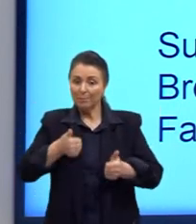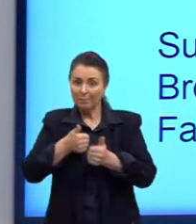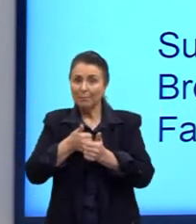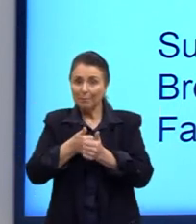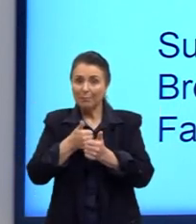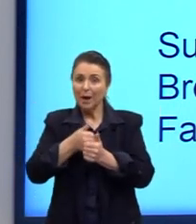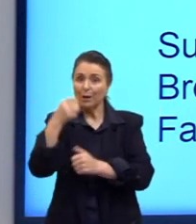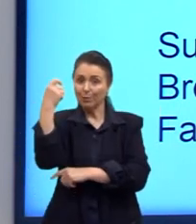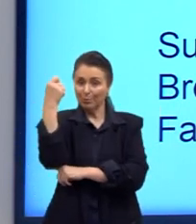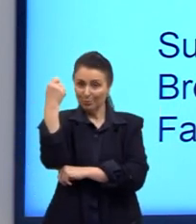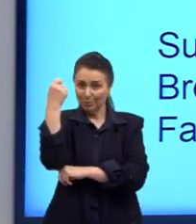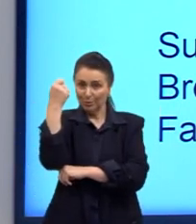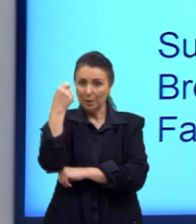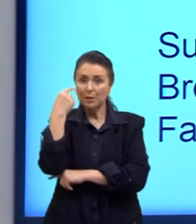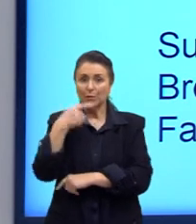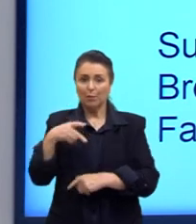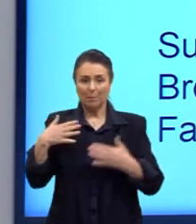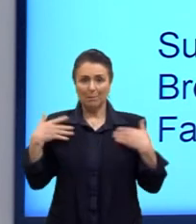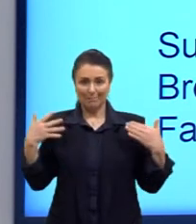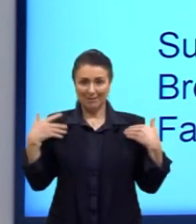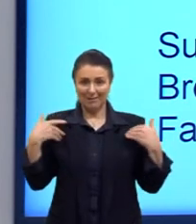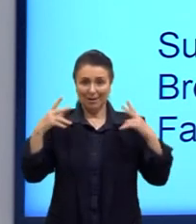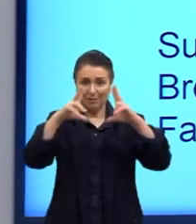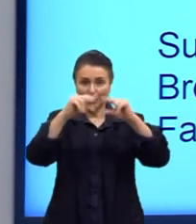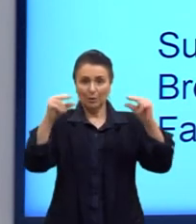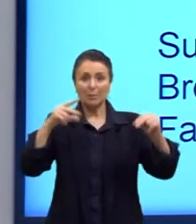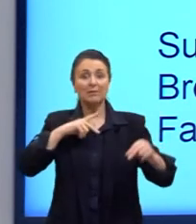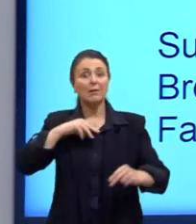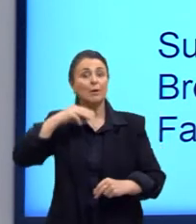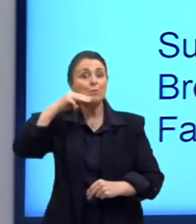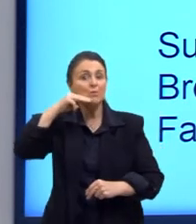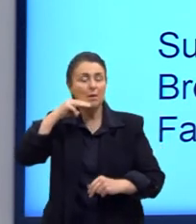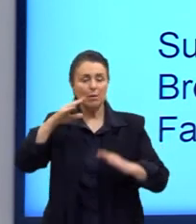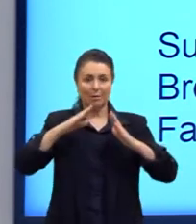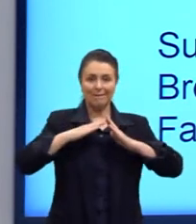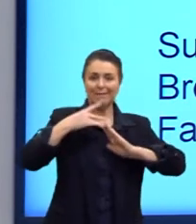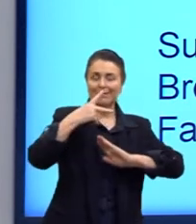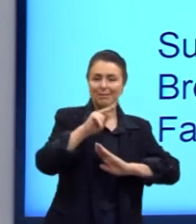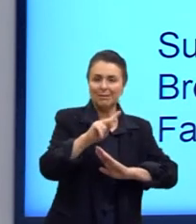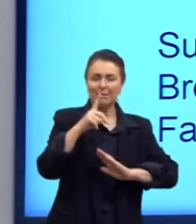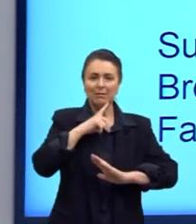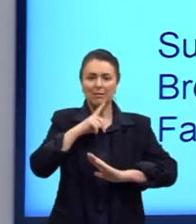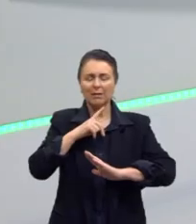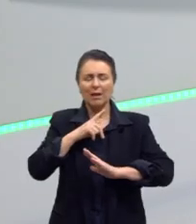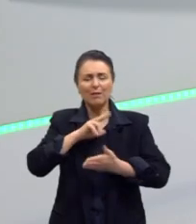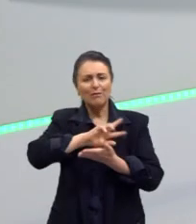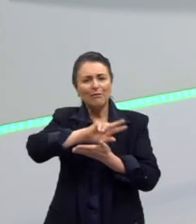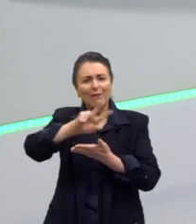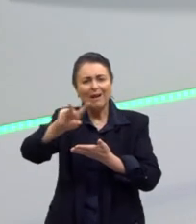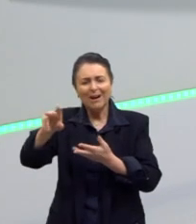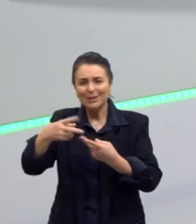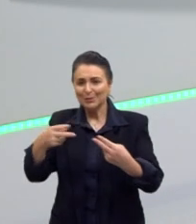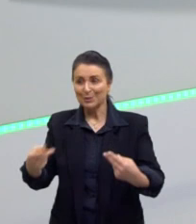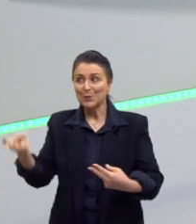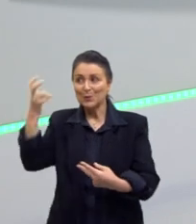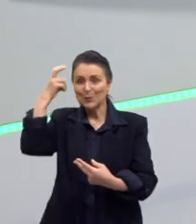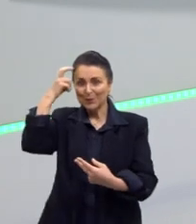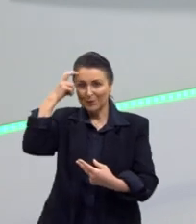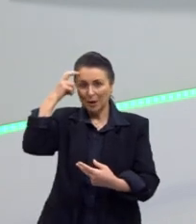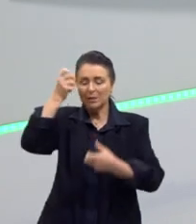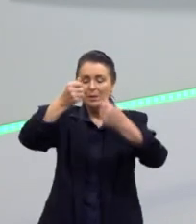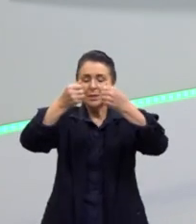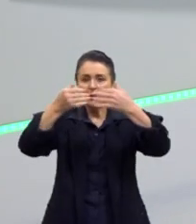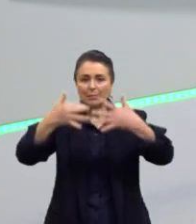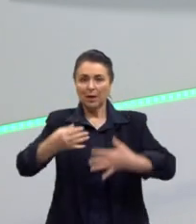vocês visitarem Florianópolis algum dia lá, tem museu, tem a casa, tem bastante questão cultural falando sobre ele.